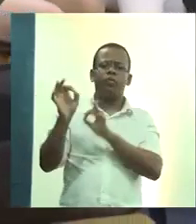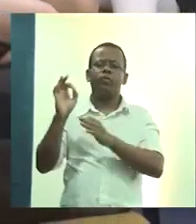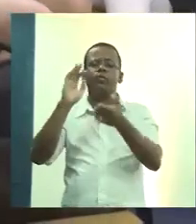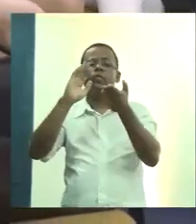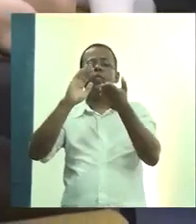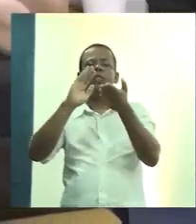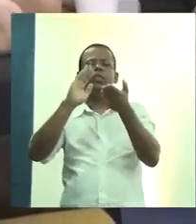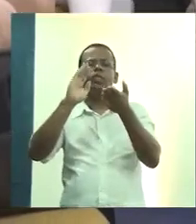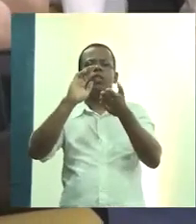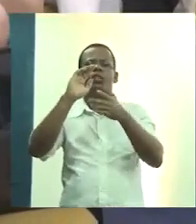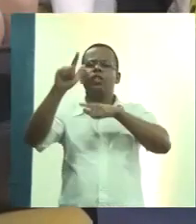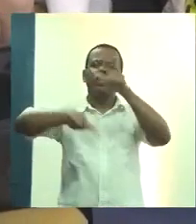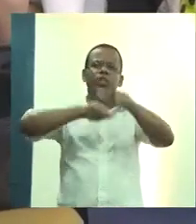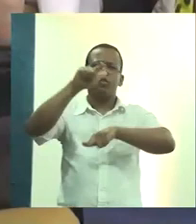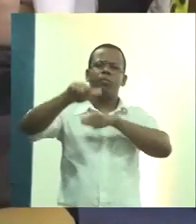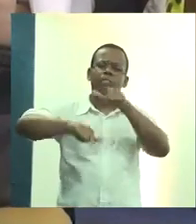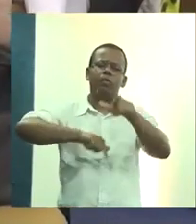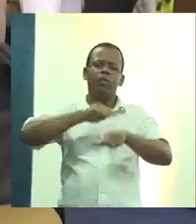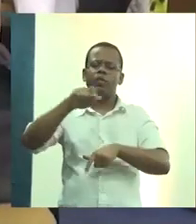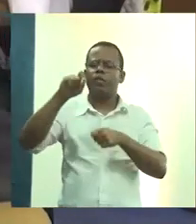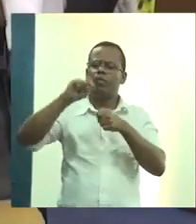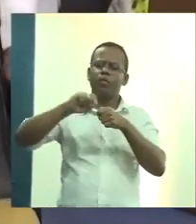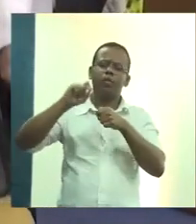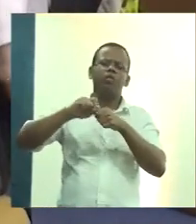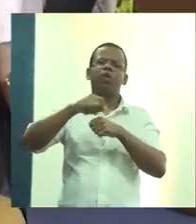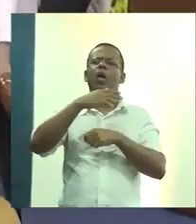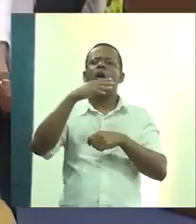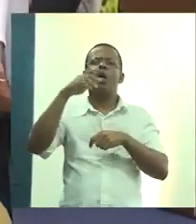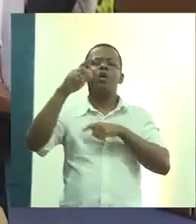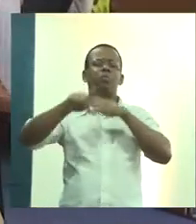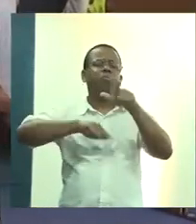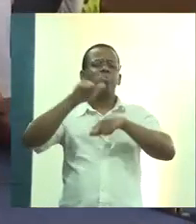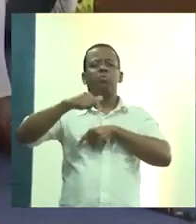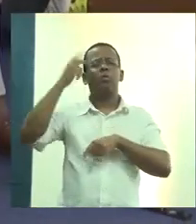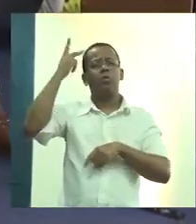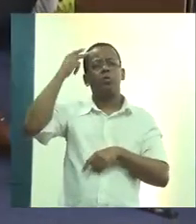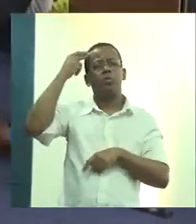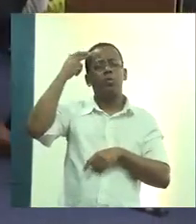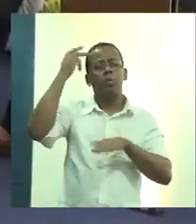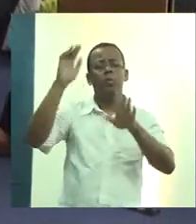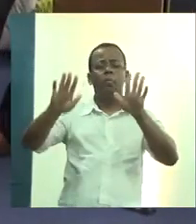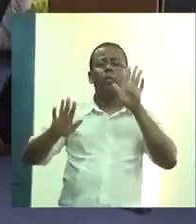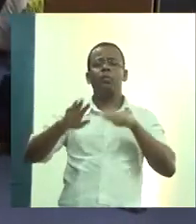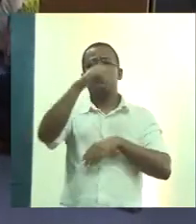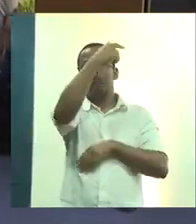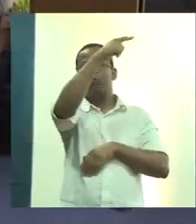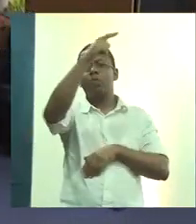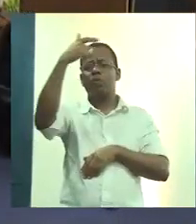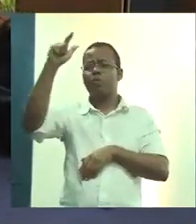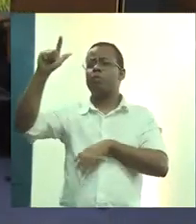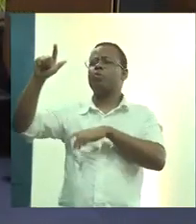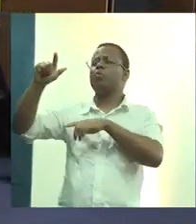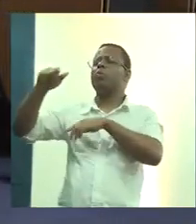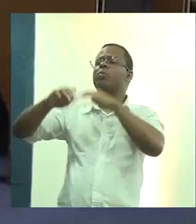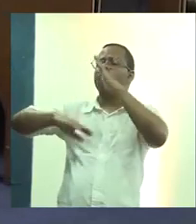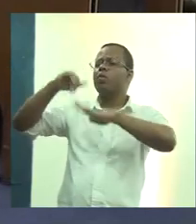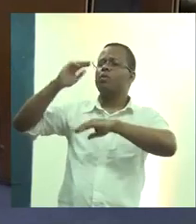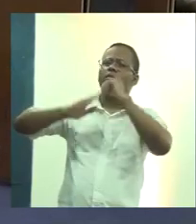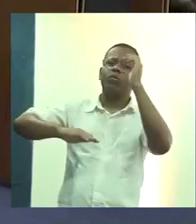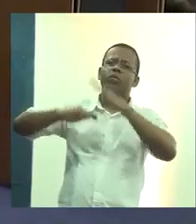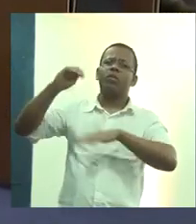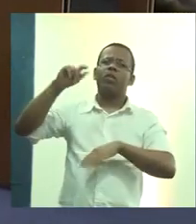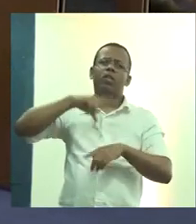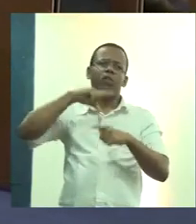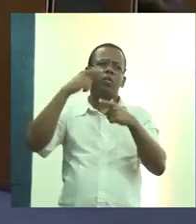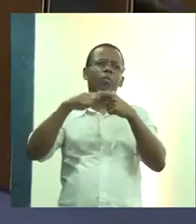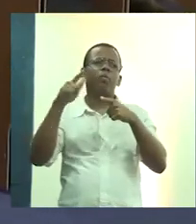para nós, é quase que um trabalho corriqueiro, mas que, para outros profissionais, isso acaba se tornando um problema